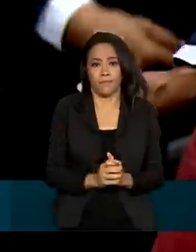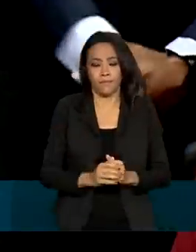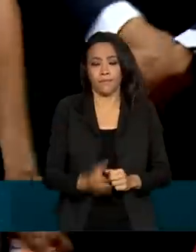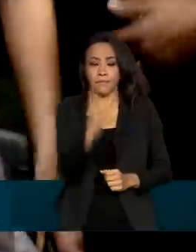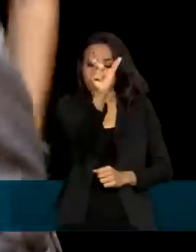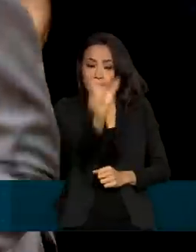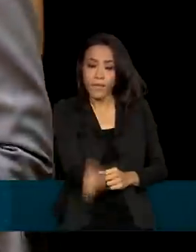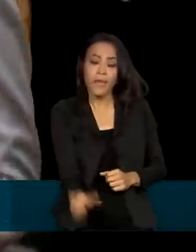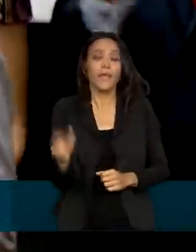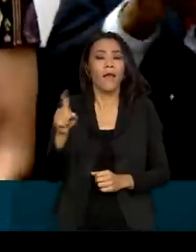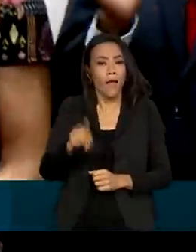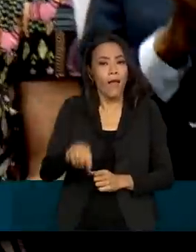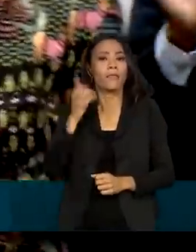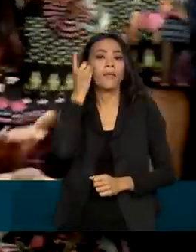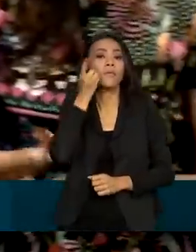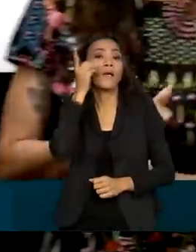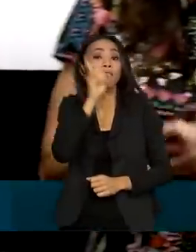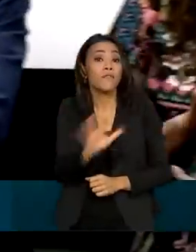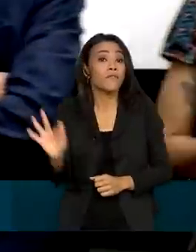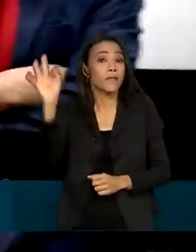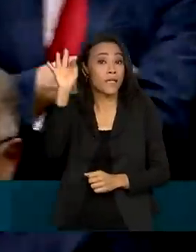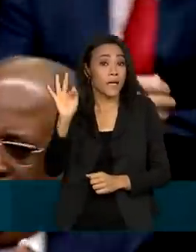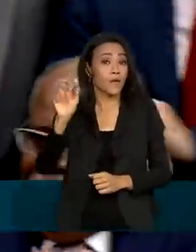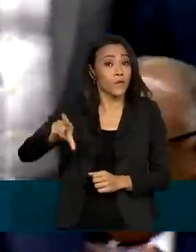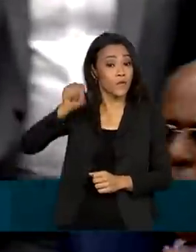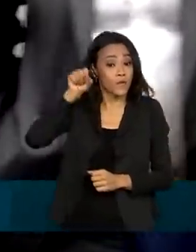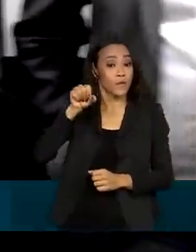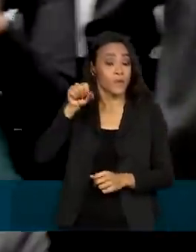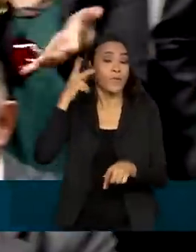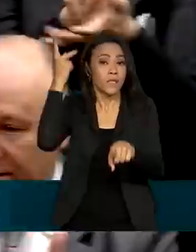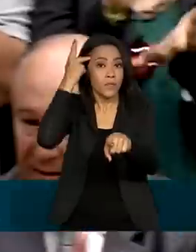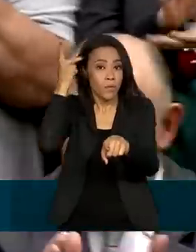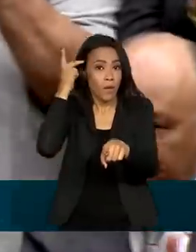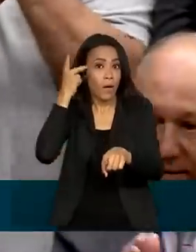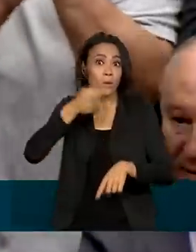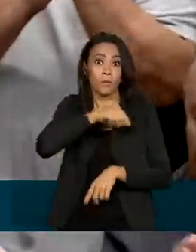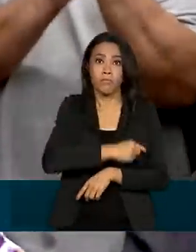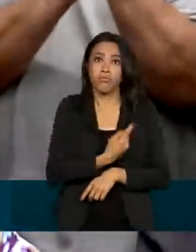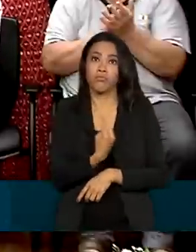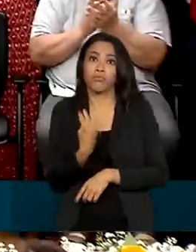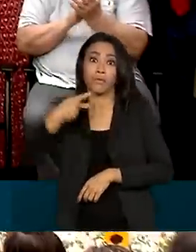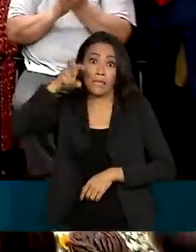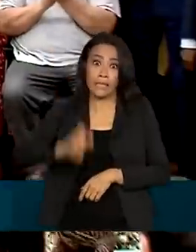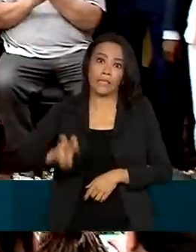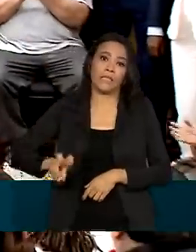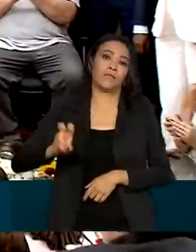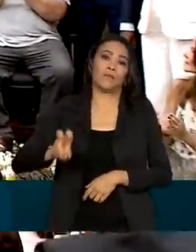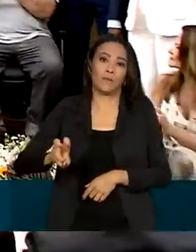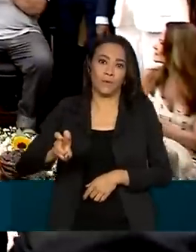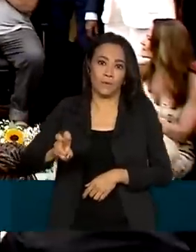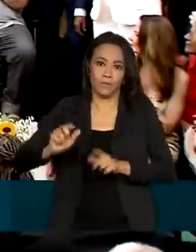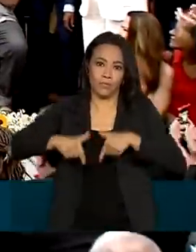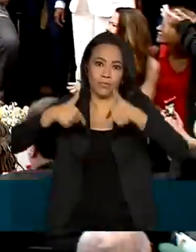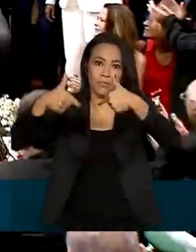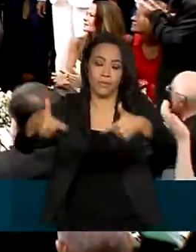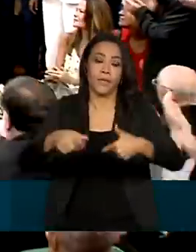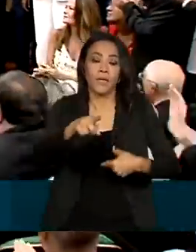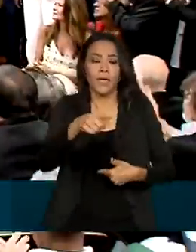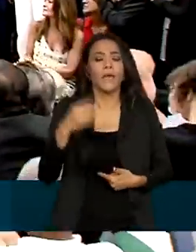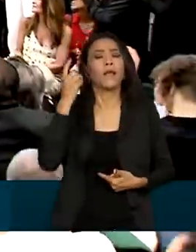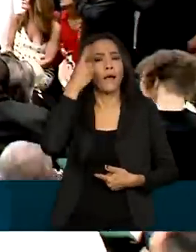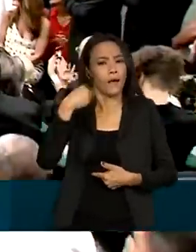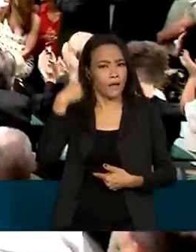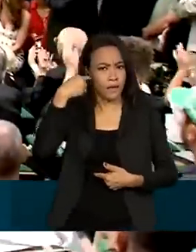Teixeira é deputado federal reeleito por São Paulo para cumprir seu quinto mandato. Advogado, ele participou da